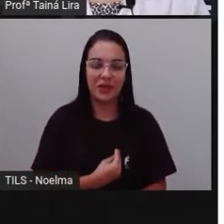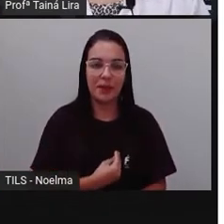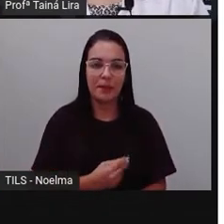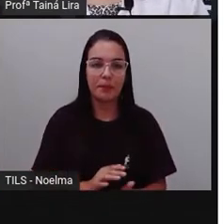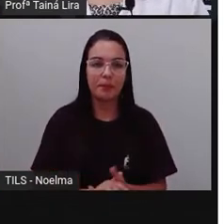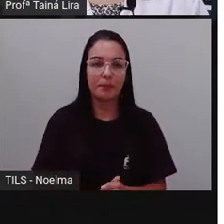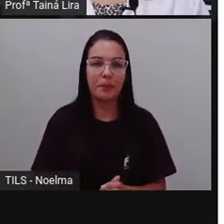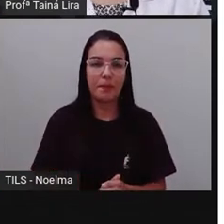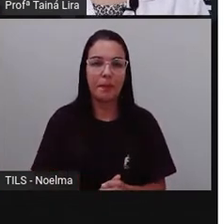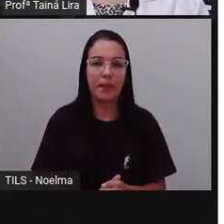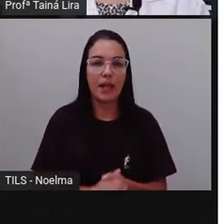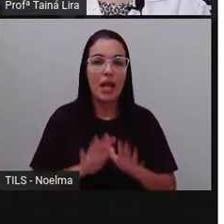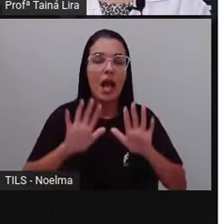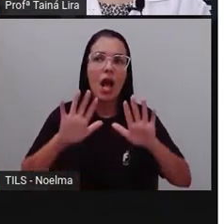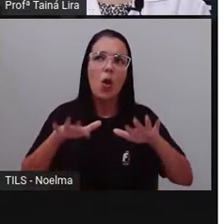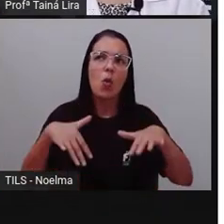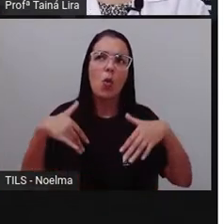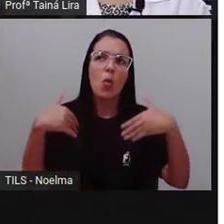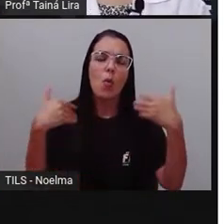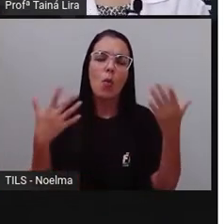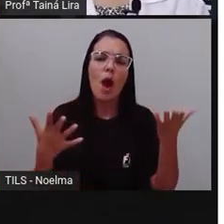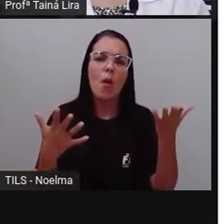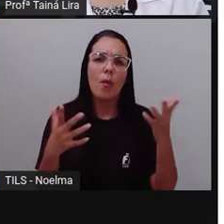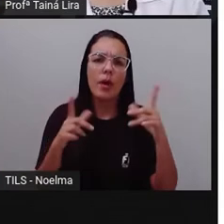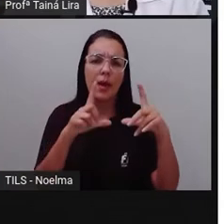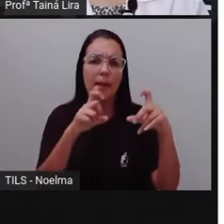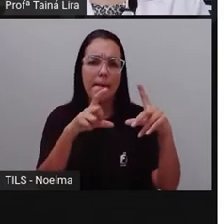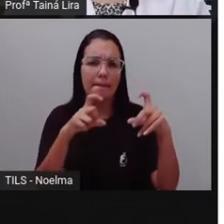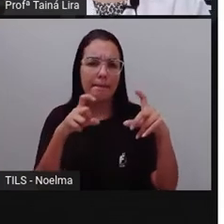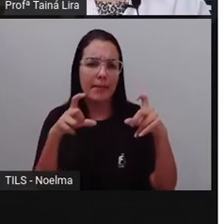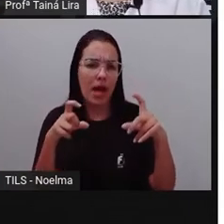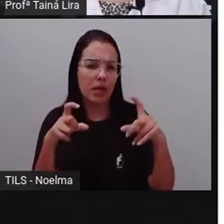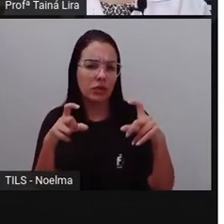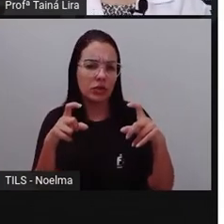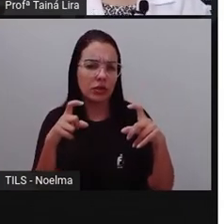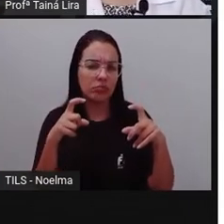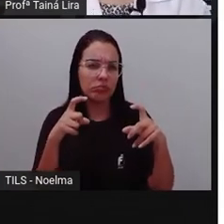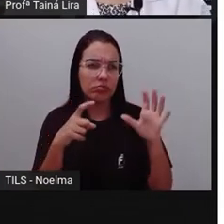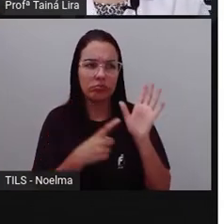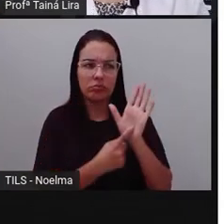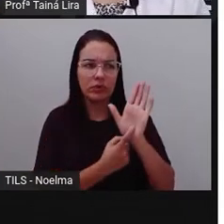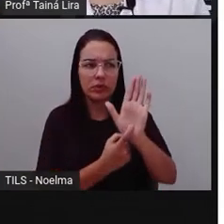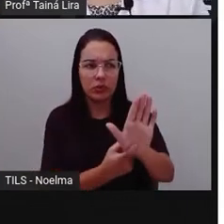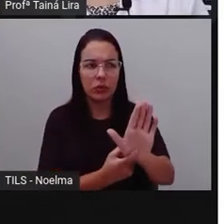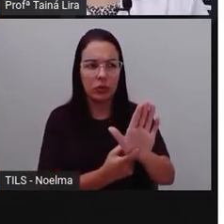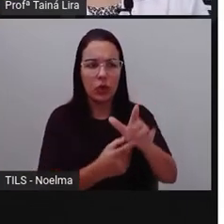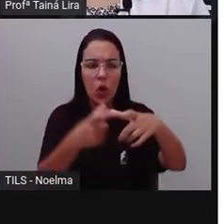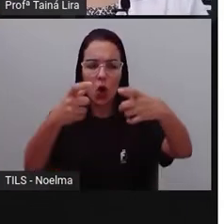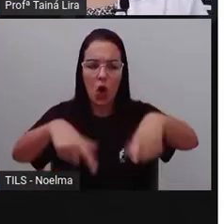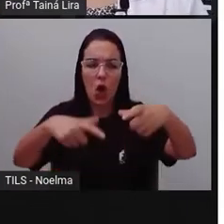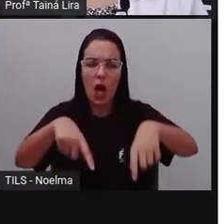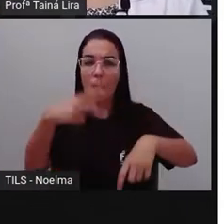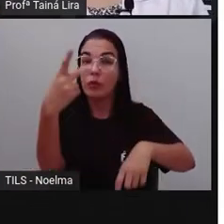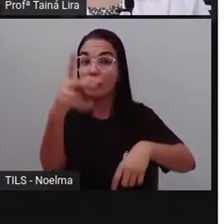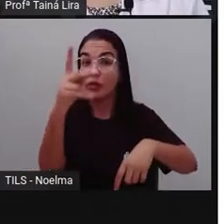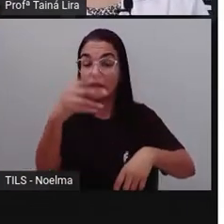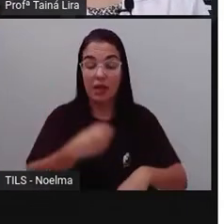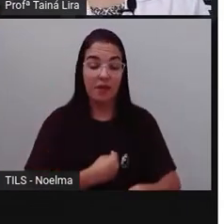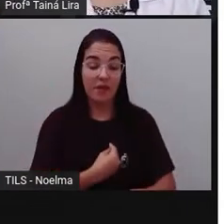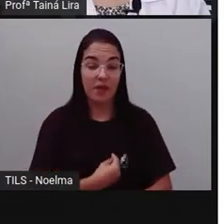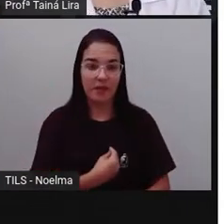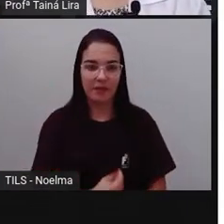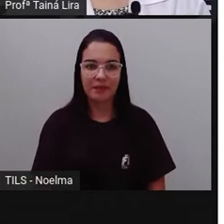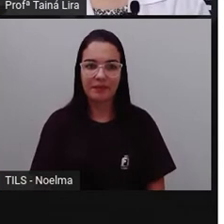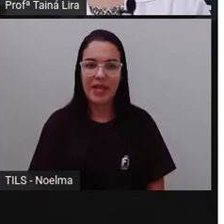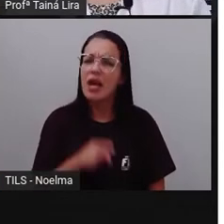das imagens ilustra o local onde você vive? Então, por exemplo, você, aluno do segundo ano